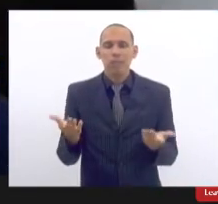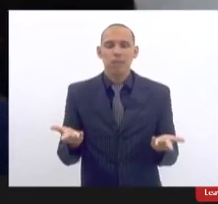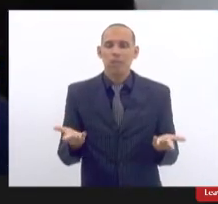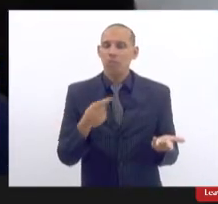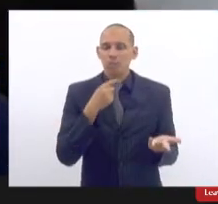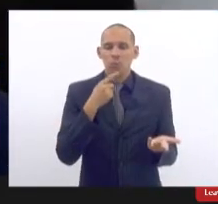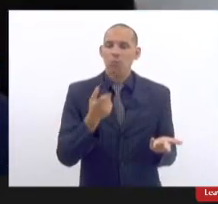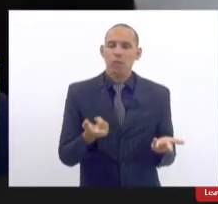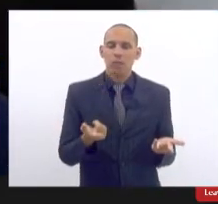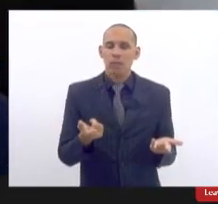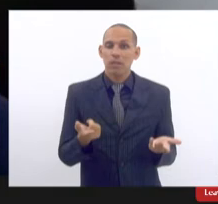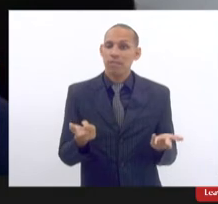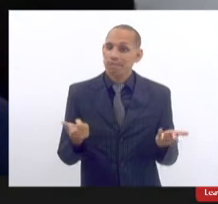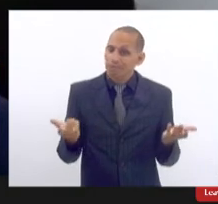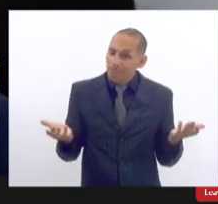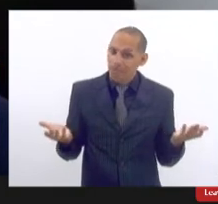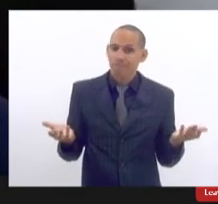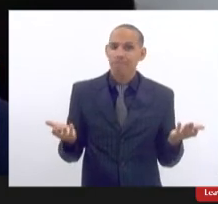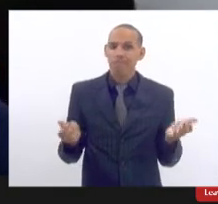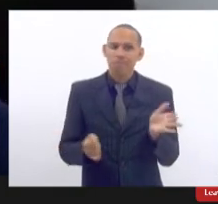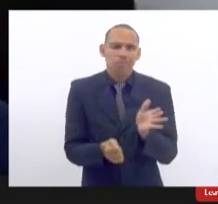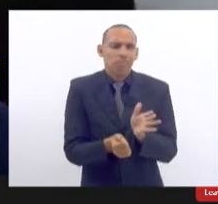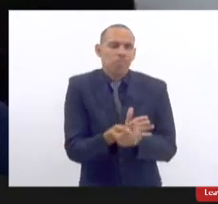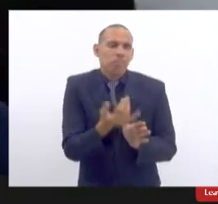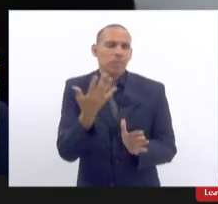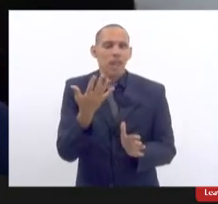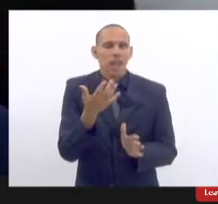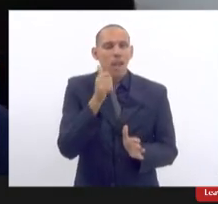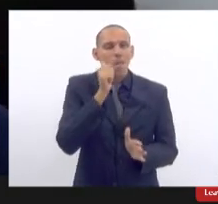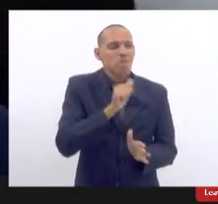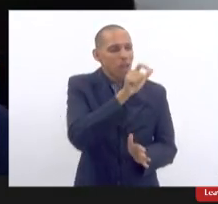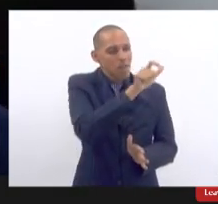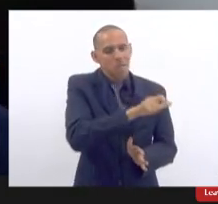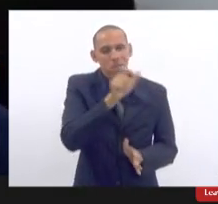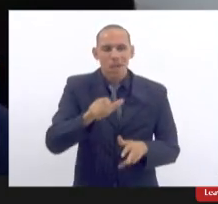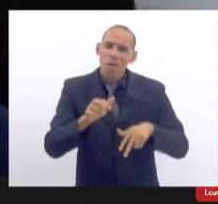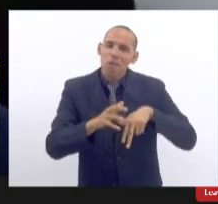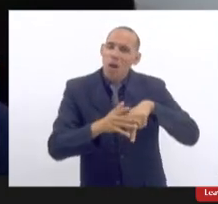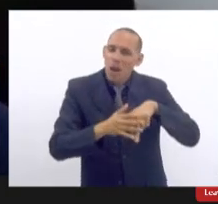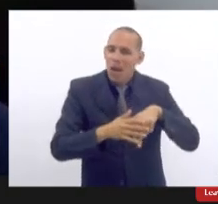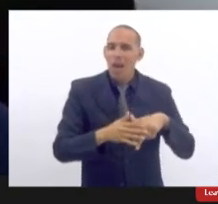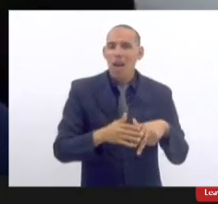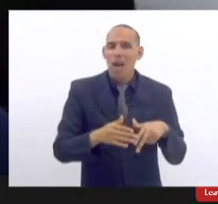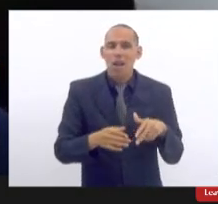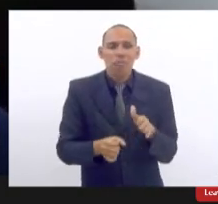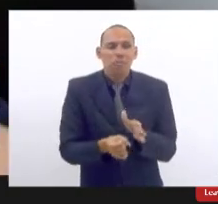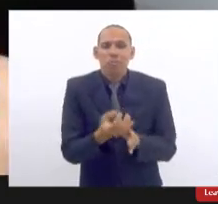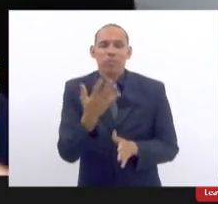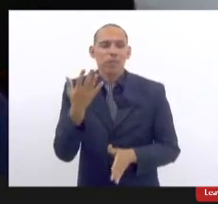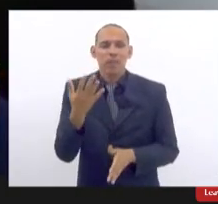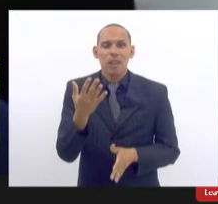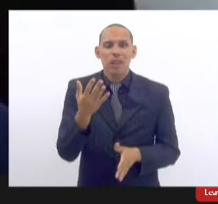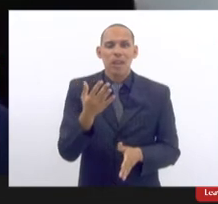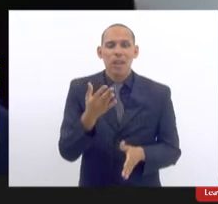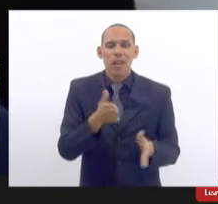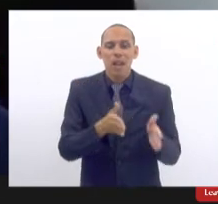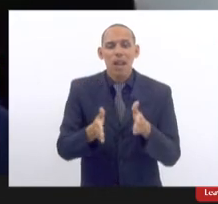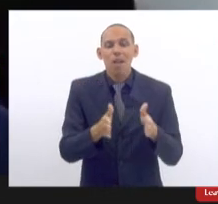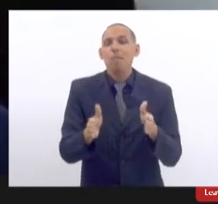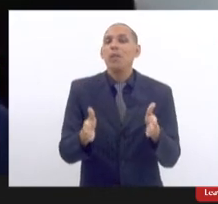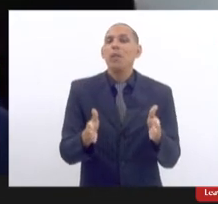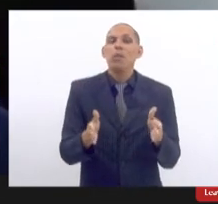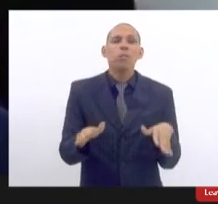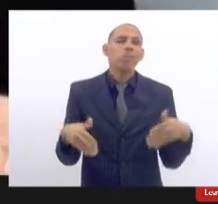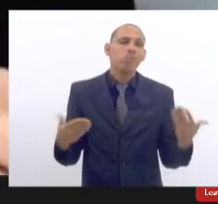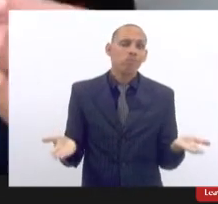por isso muitas vezes essas pacientes hoje a única saída o único caminho que elas estão tendo